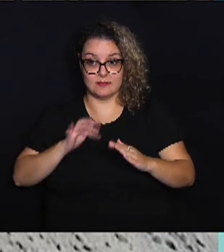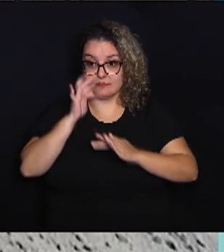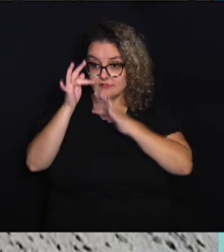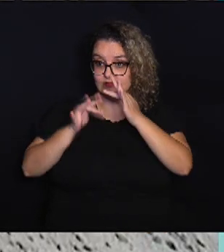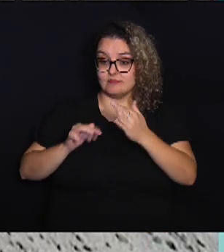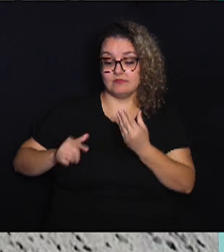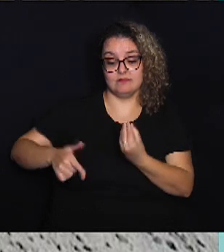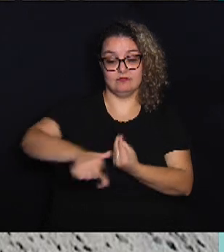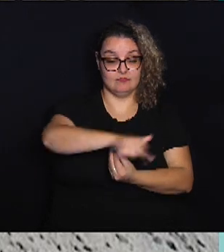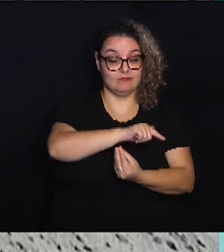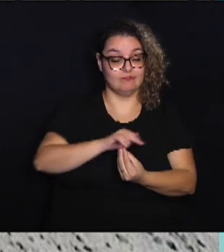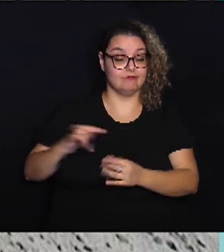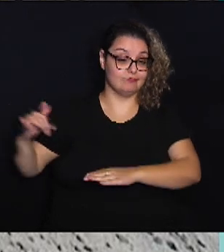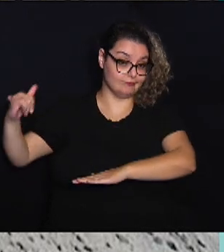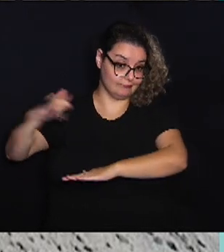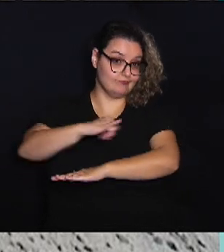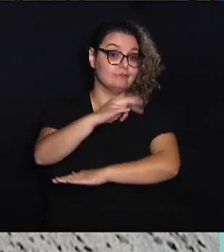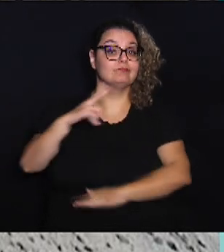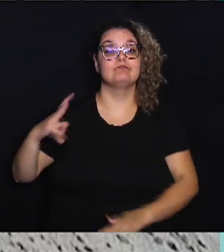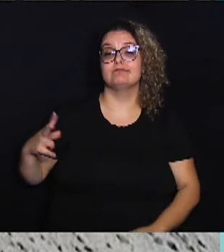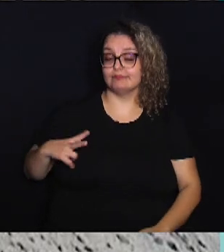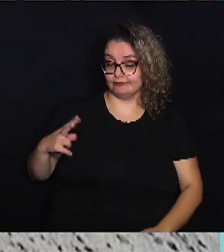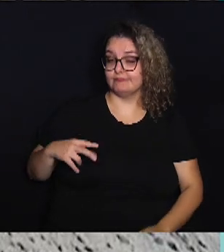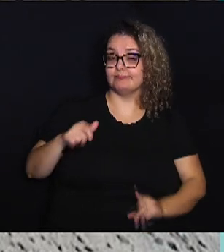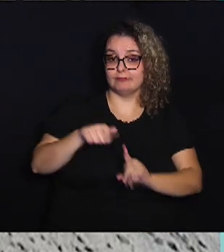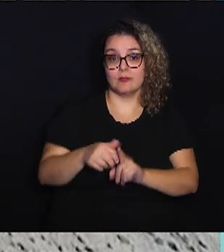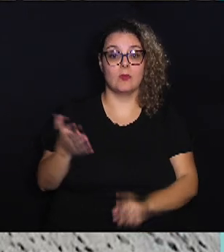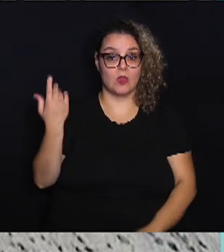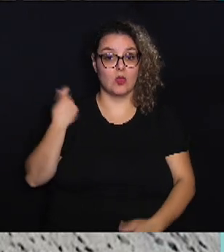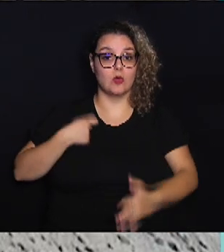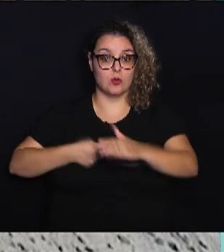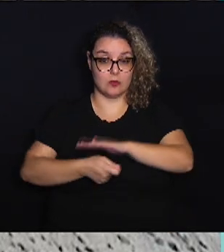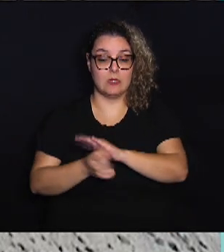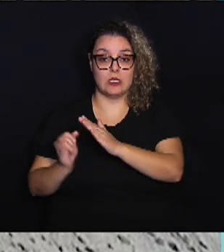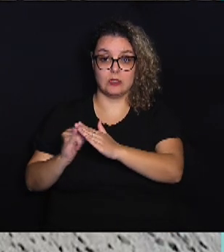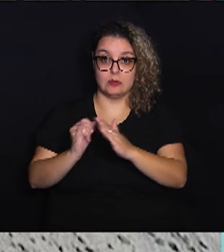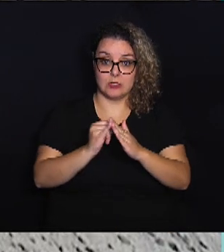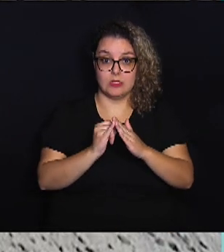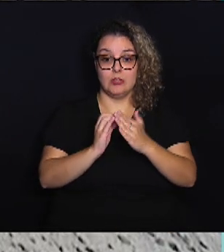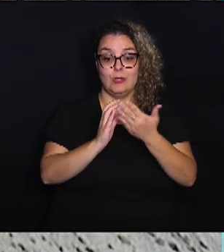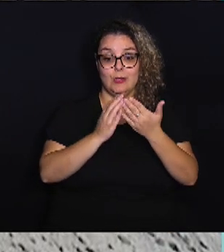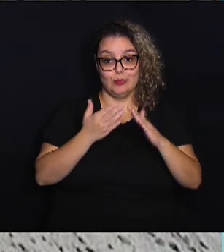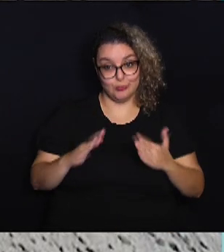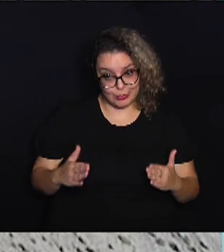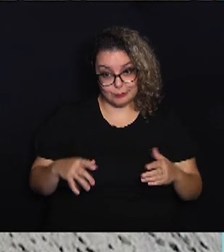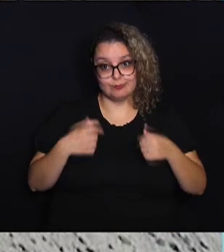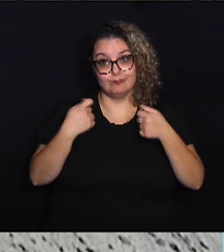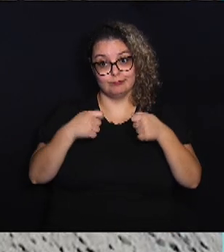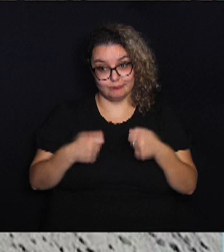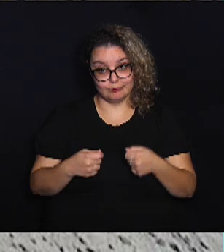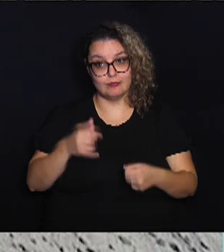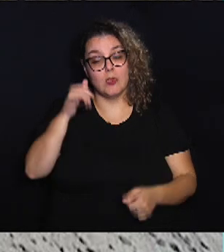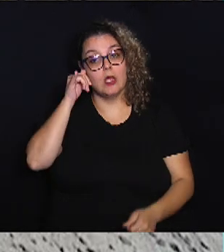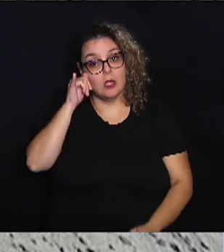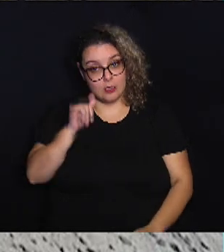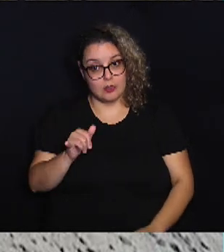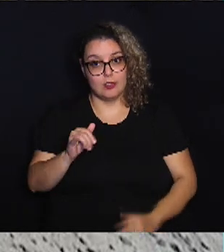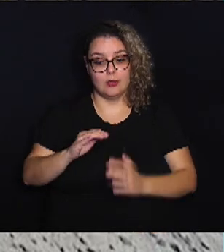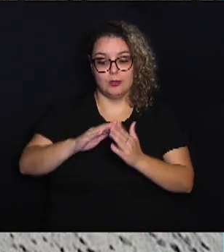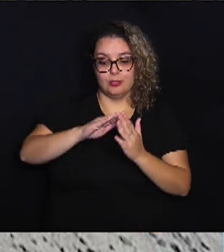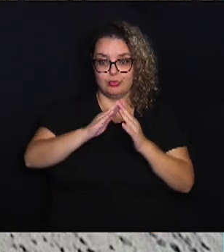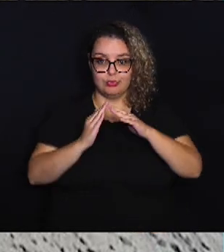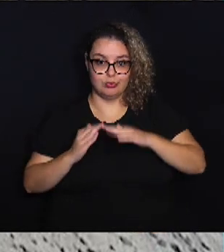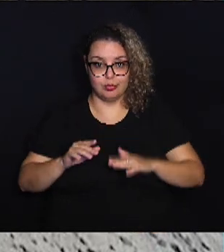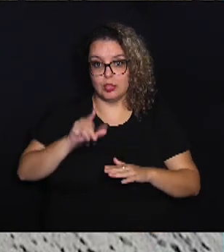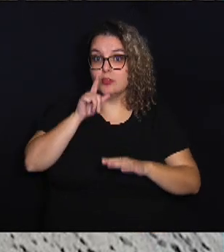jatos particulares. No mês passado, um investidor imobiliário teve que demolir sua casa para evitar que caísse no